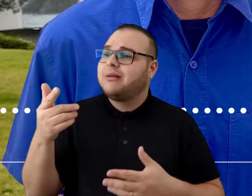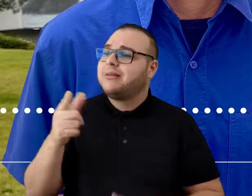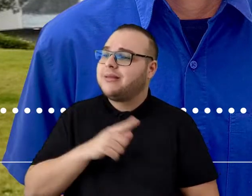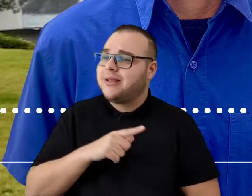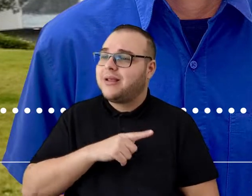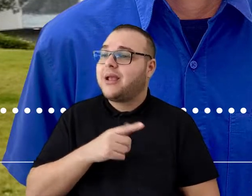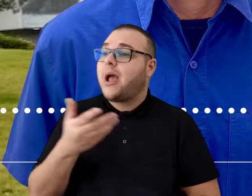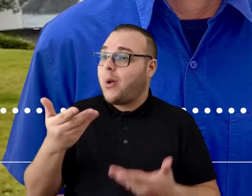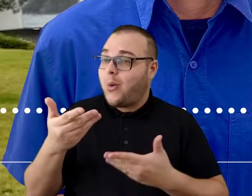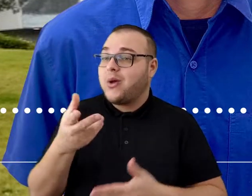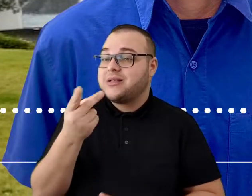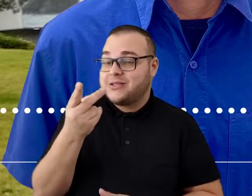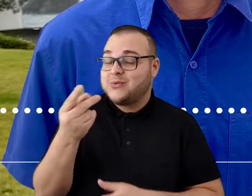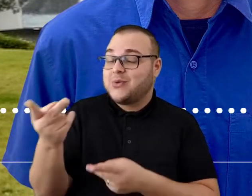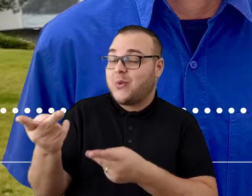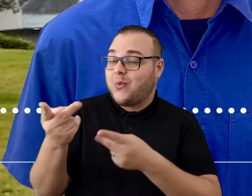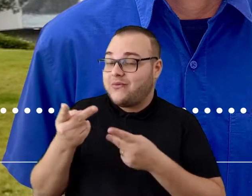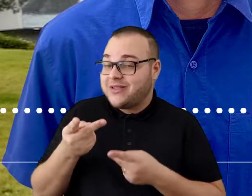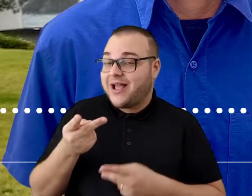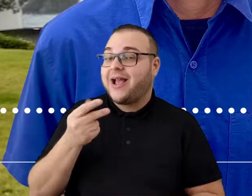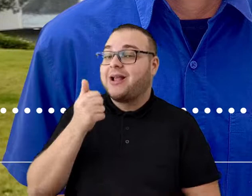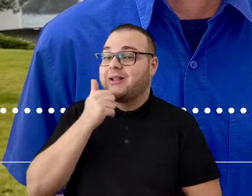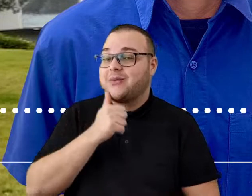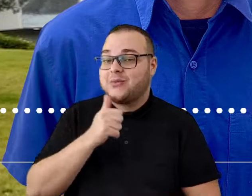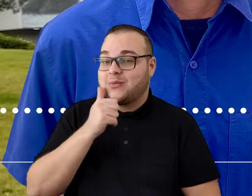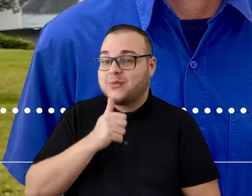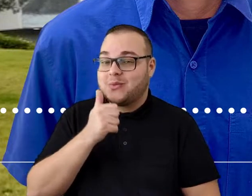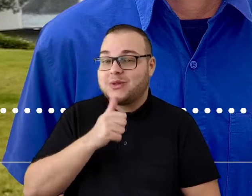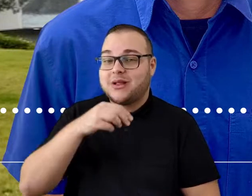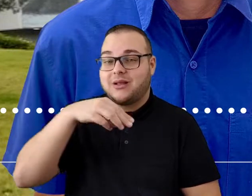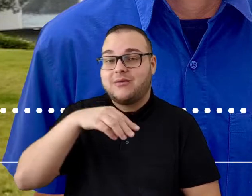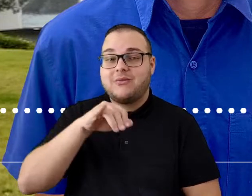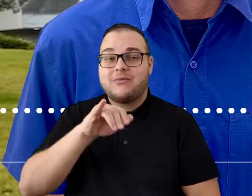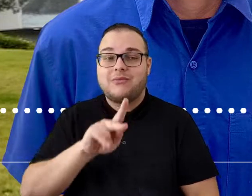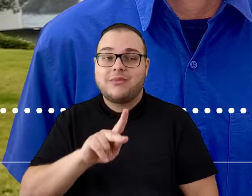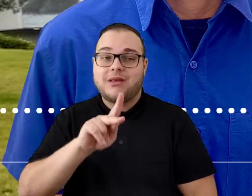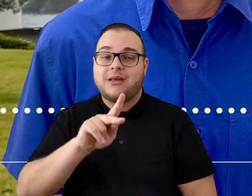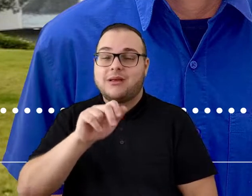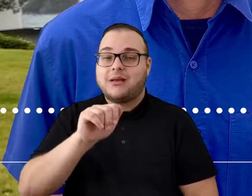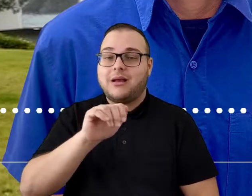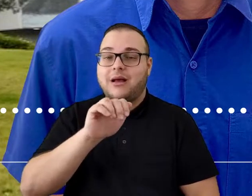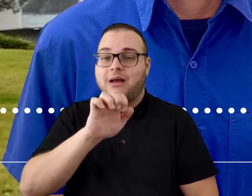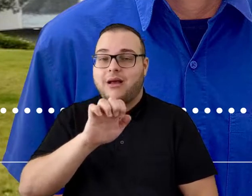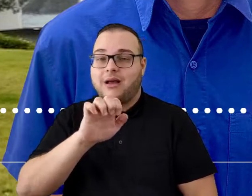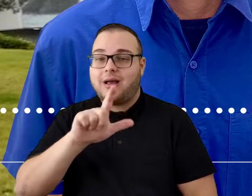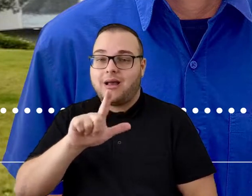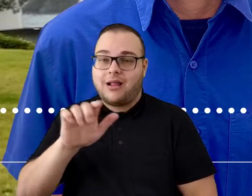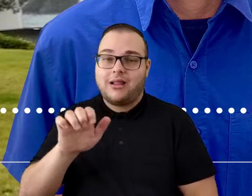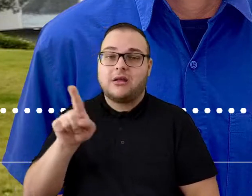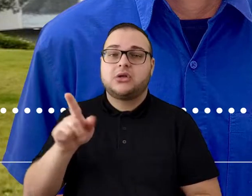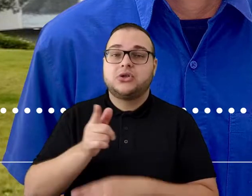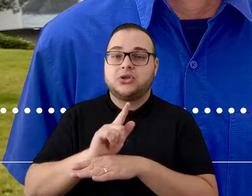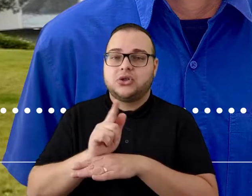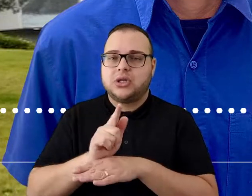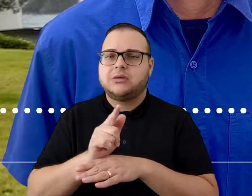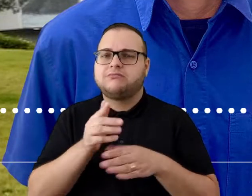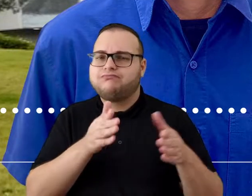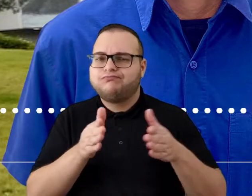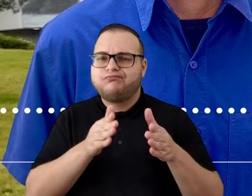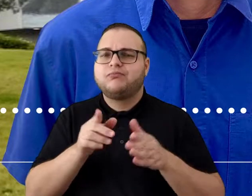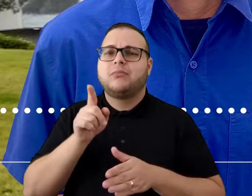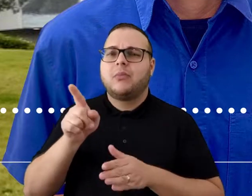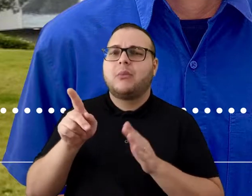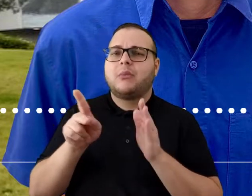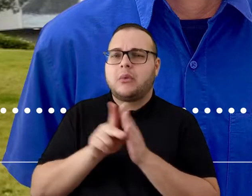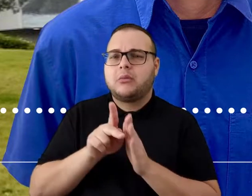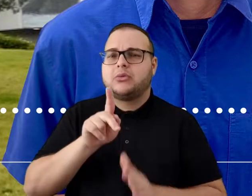é o caso da nossa segunda convidada do podcast de hoje, a Micaele Lucindo do Nascimento. Ela é gerente do Centro de Operações da